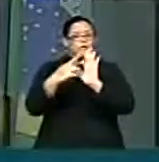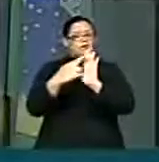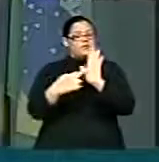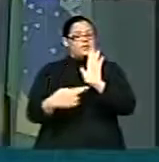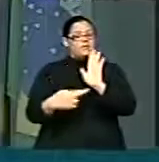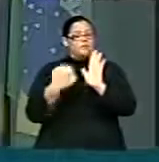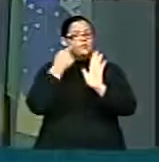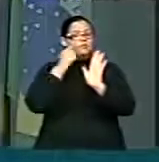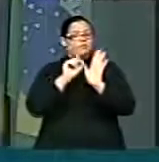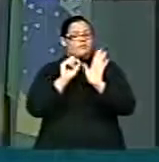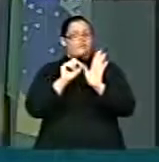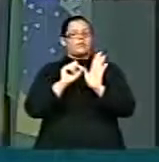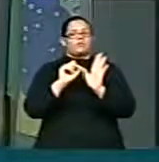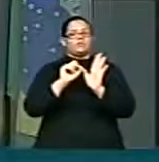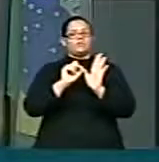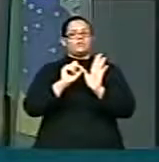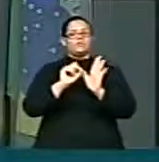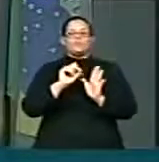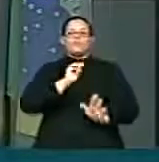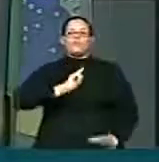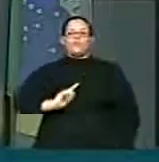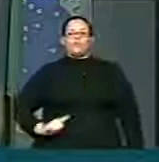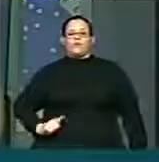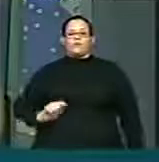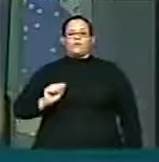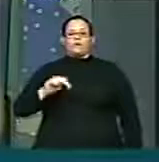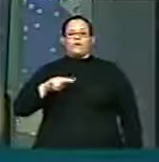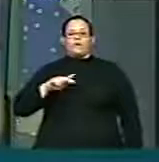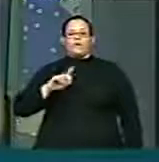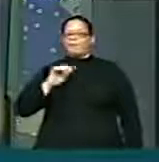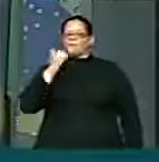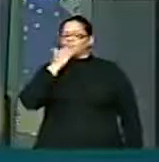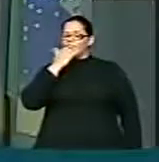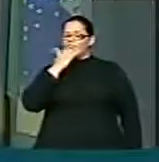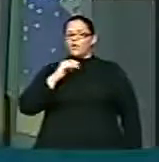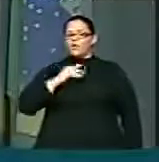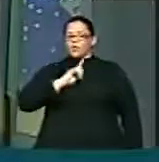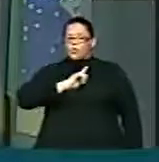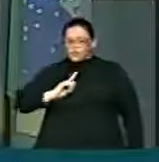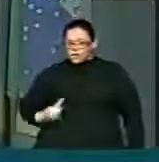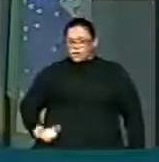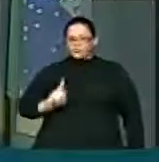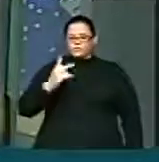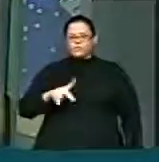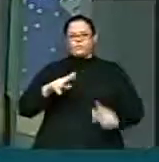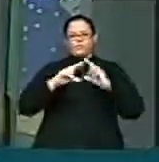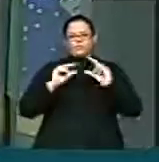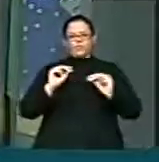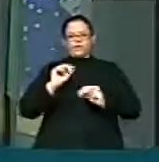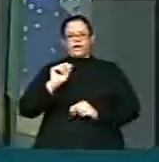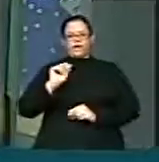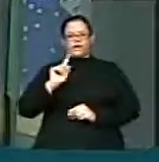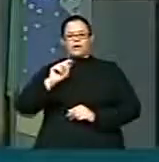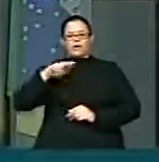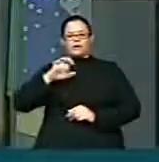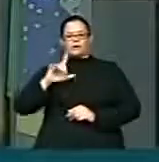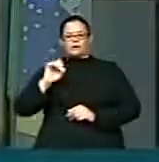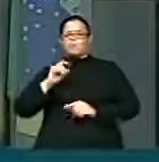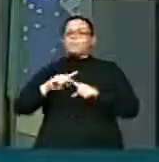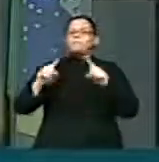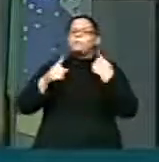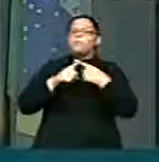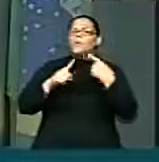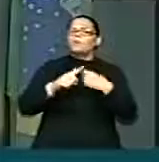o governador Agnello Queiroz, governador aqui do Distrito Federal. Mas por que ele fez isto? Ele fez exatamente porque não foi